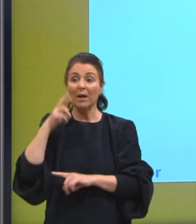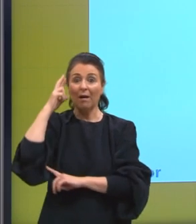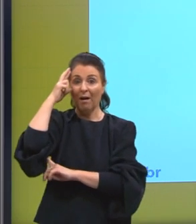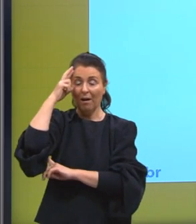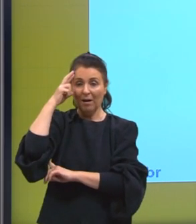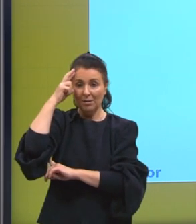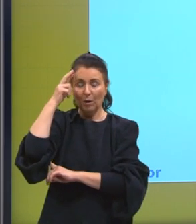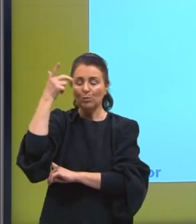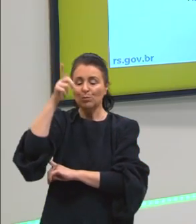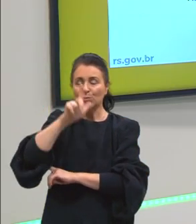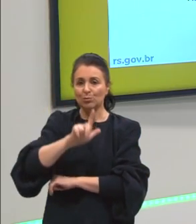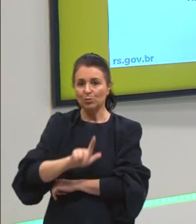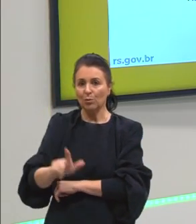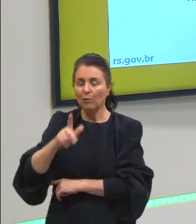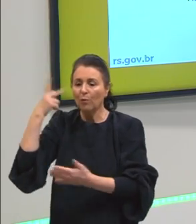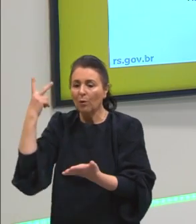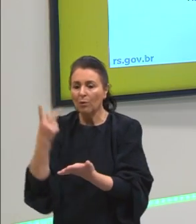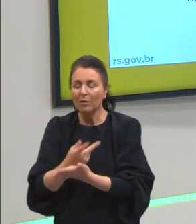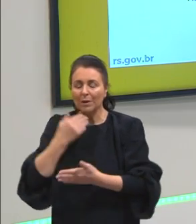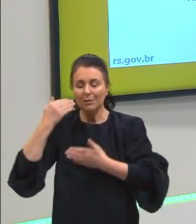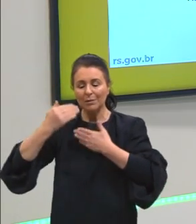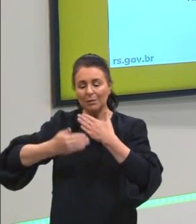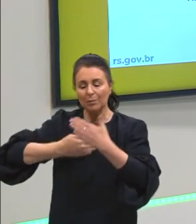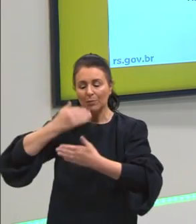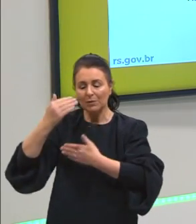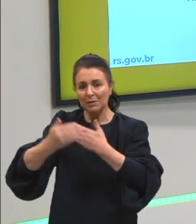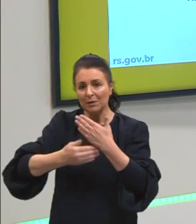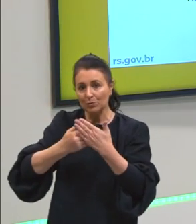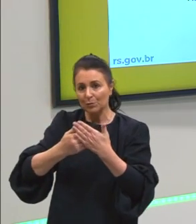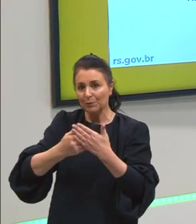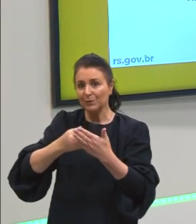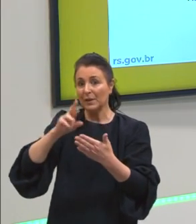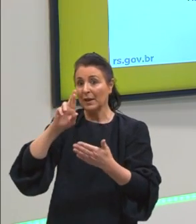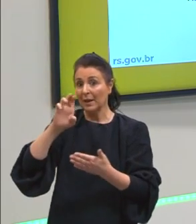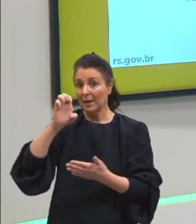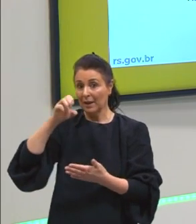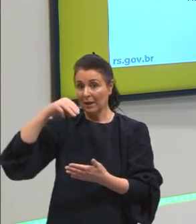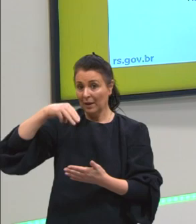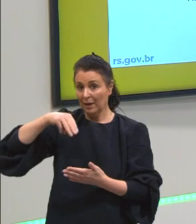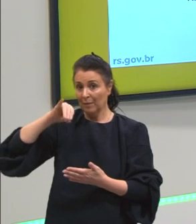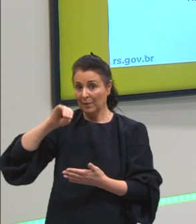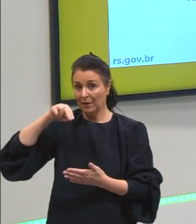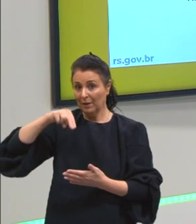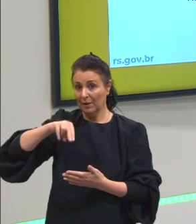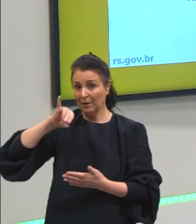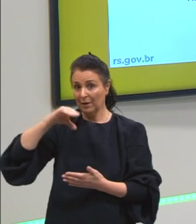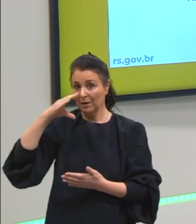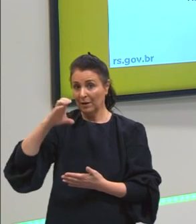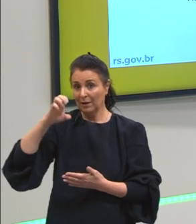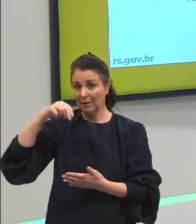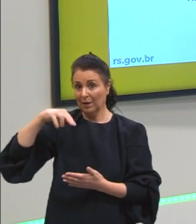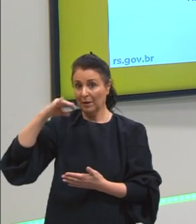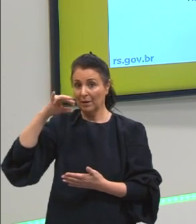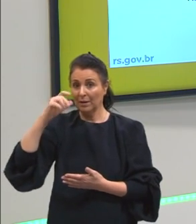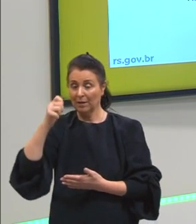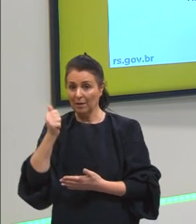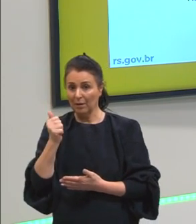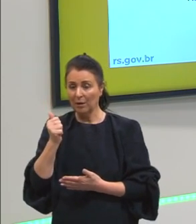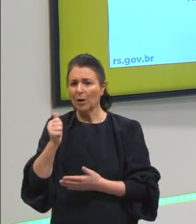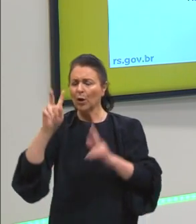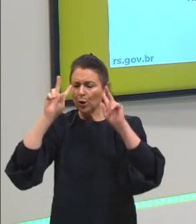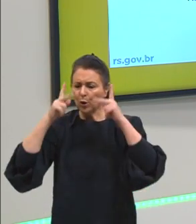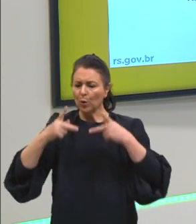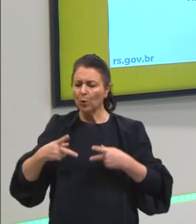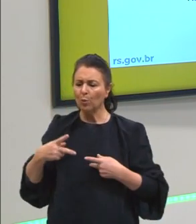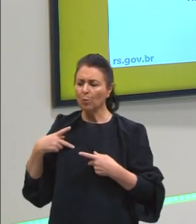novamente, aconteceria esse processo de reminiscência e o ser humano iria relembrar daquilo que a